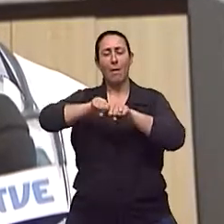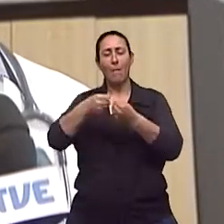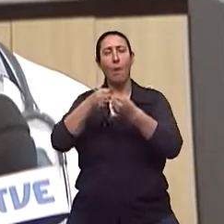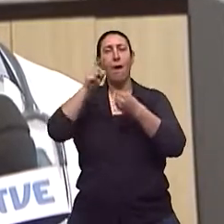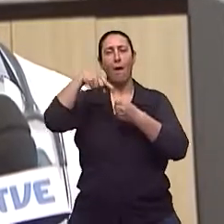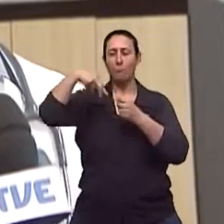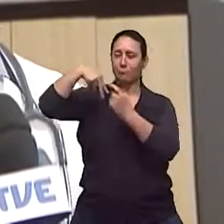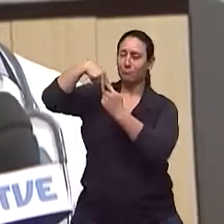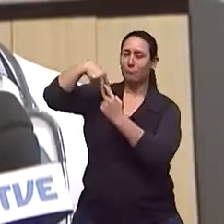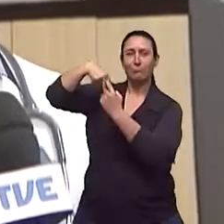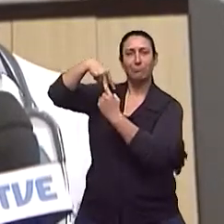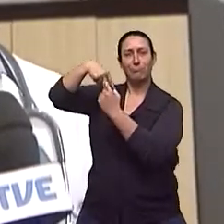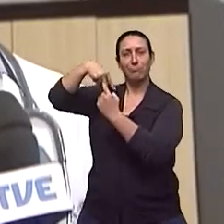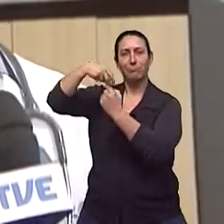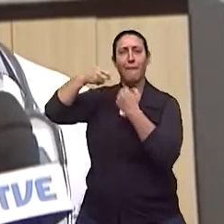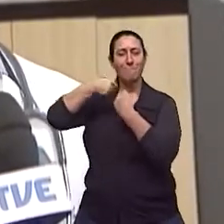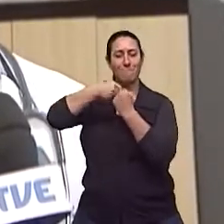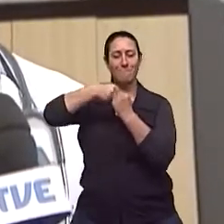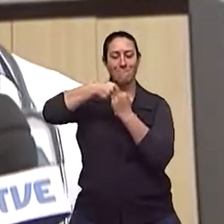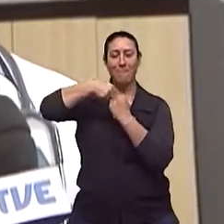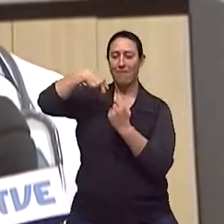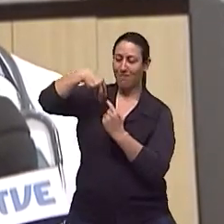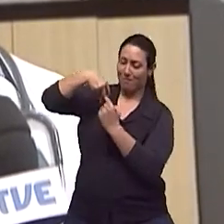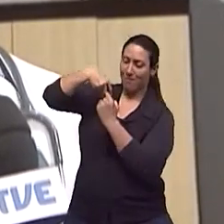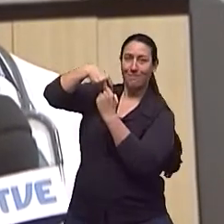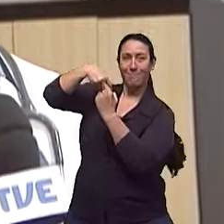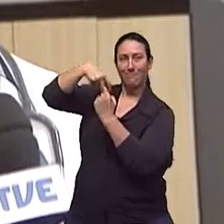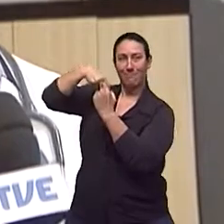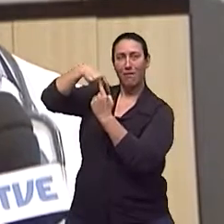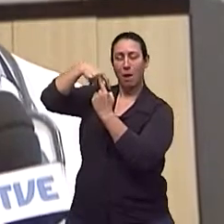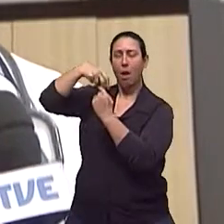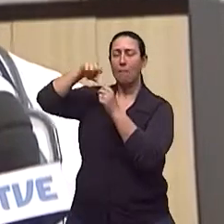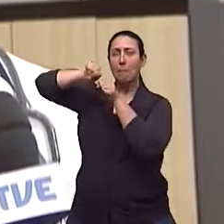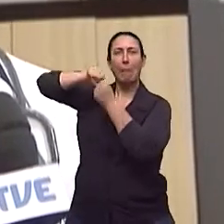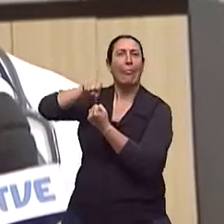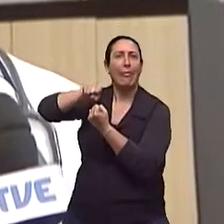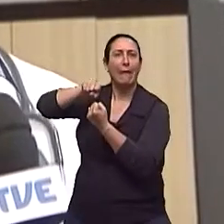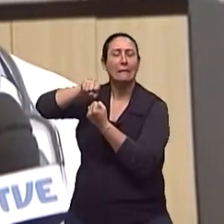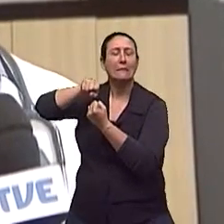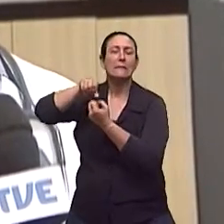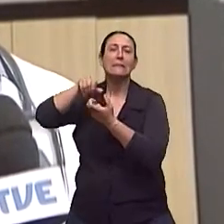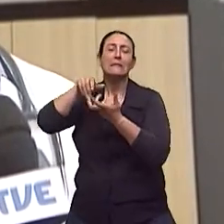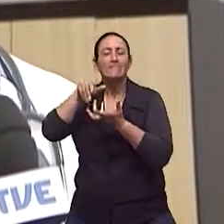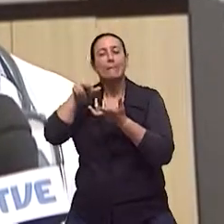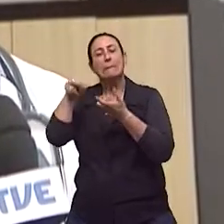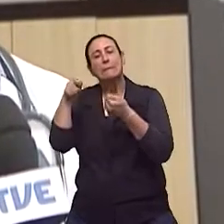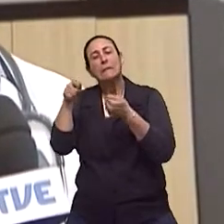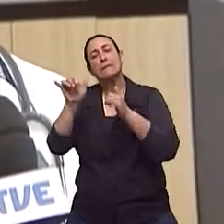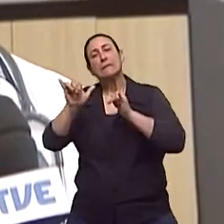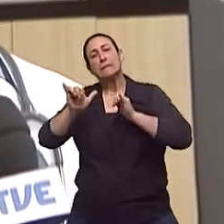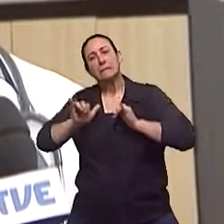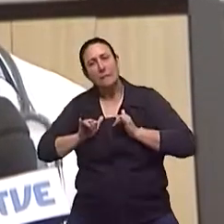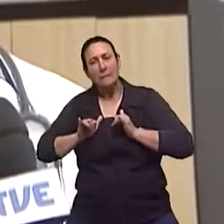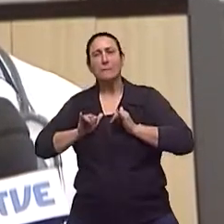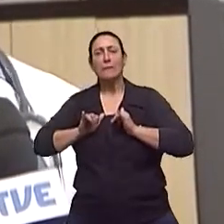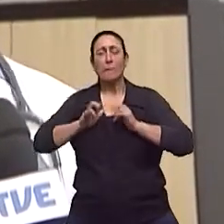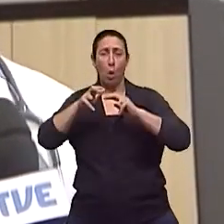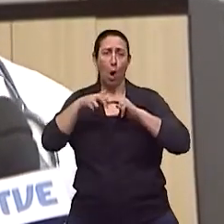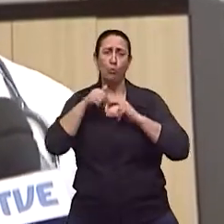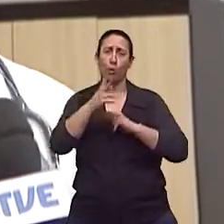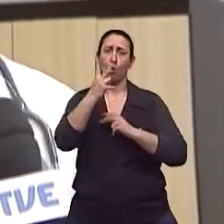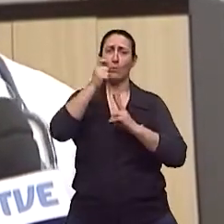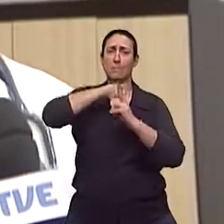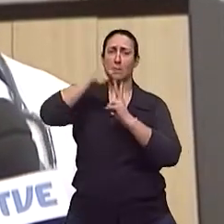à direita. E o tipo de fratura que ele teve necessitou de repouso por aproximadamente dois meses.